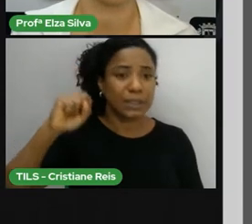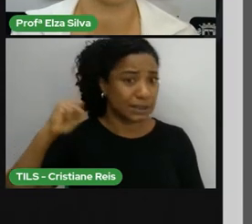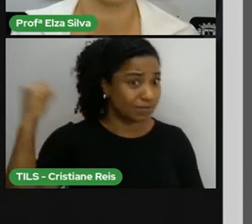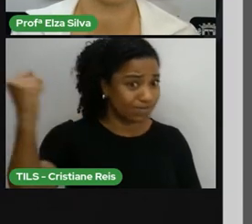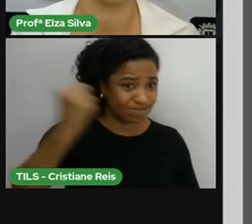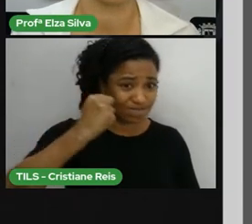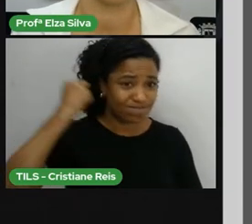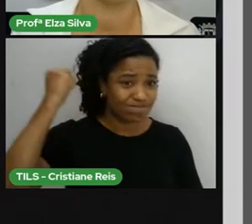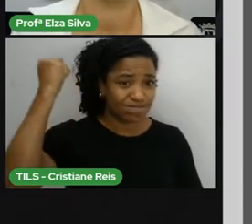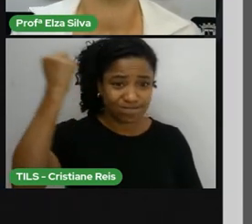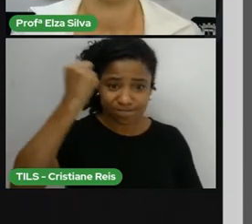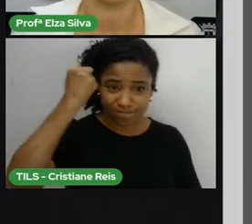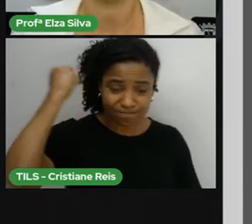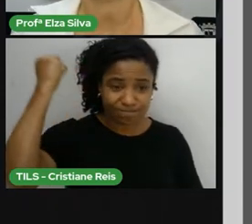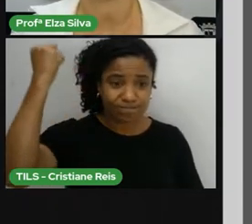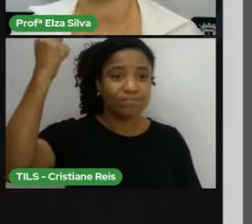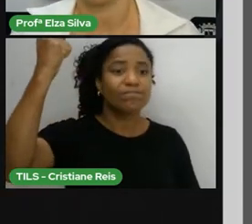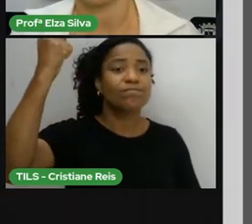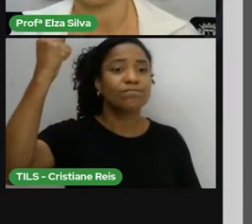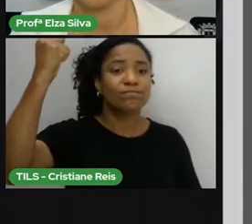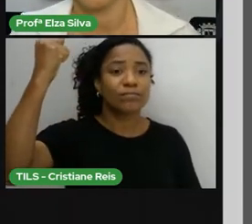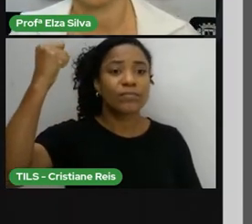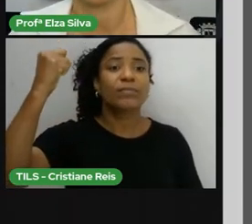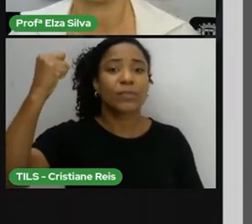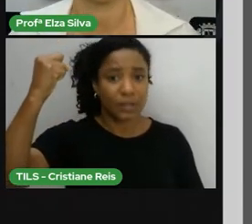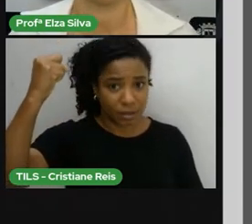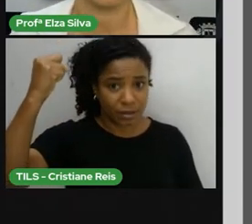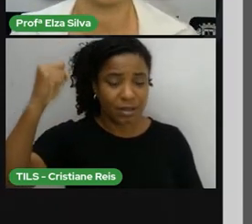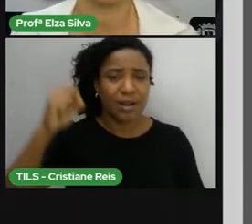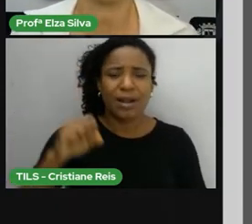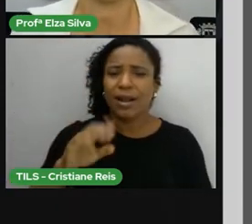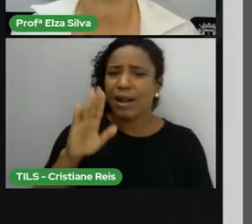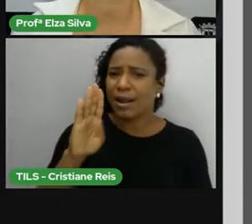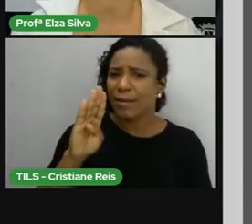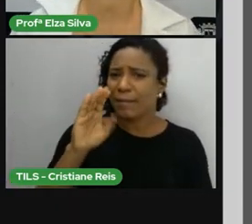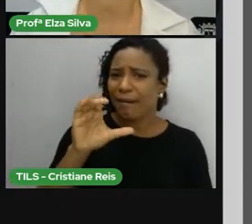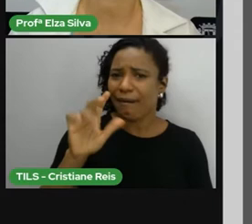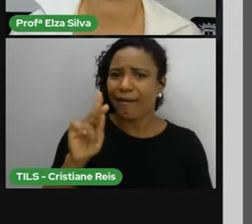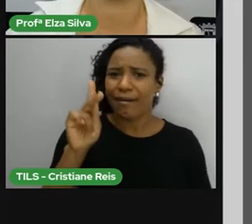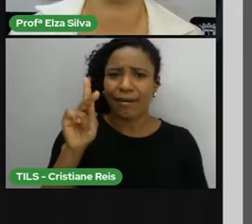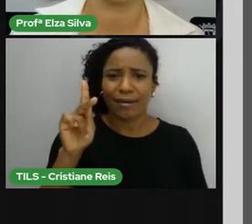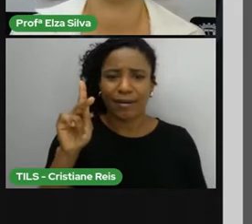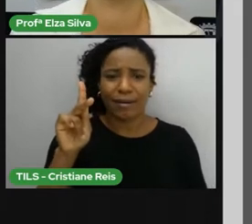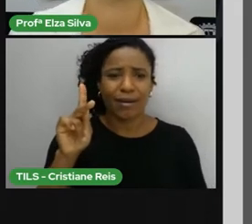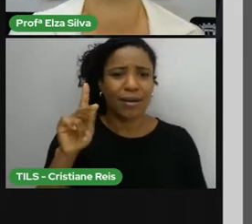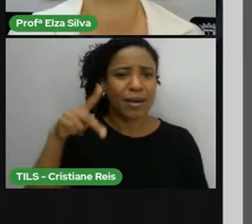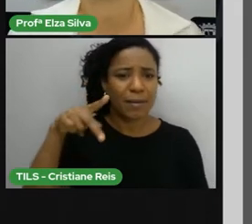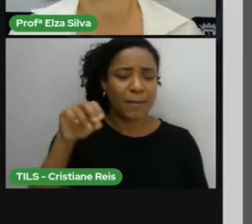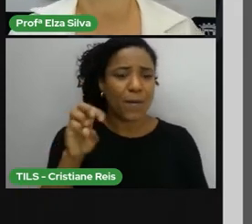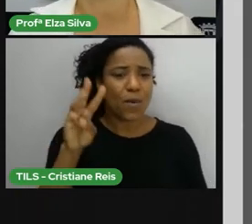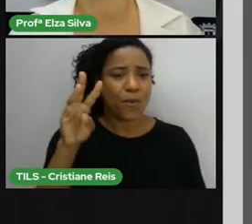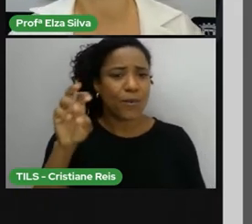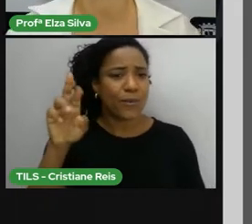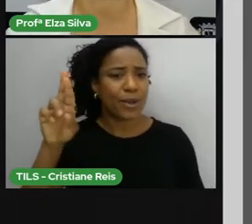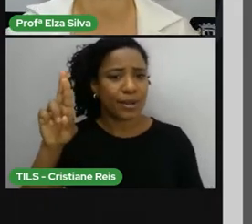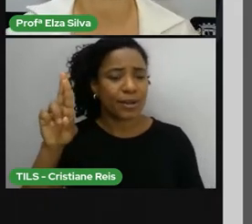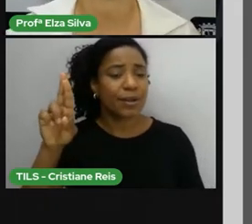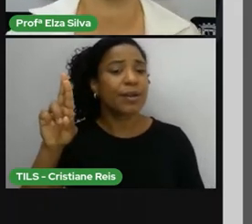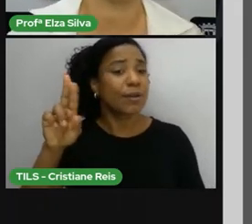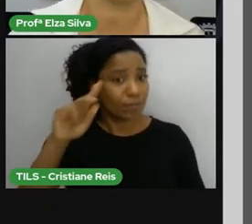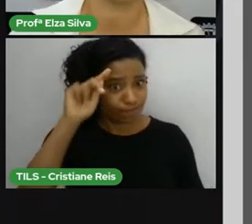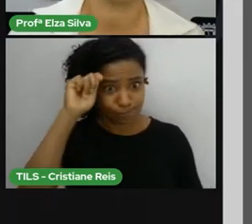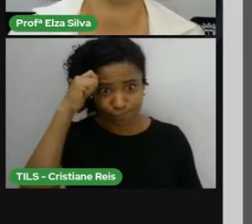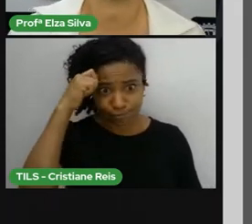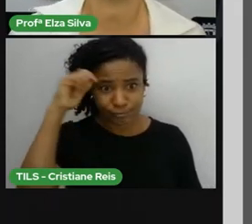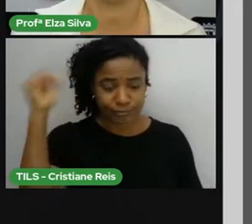alto. Black Power. Então, essa imagem é um dos símbolos do movimento negro dos Estados